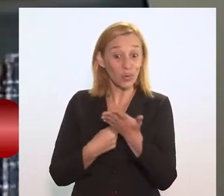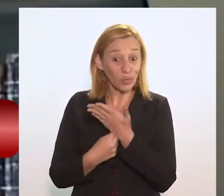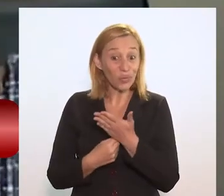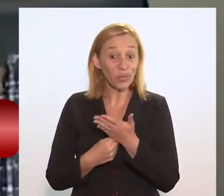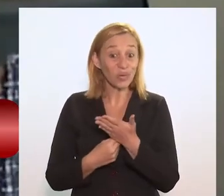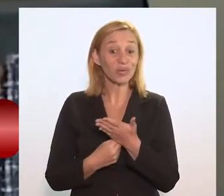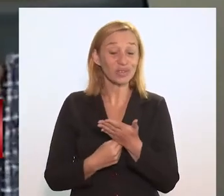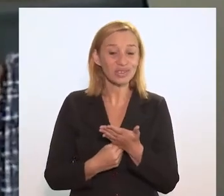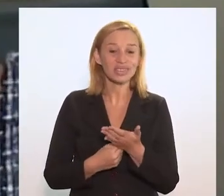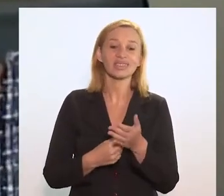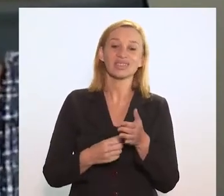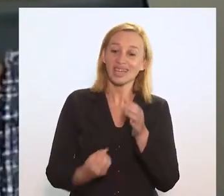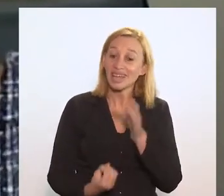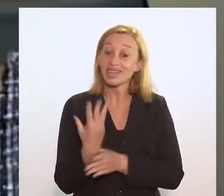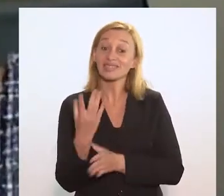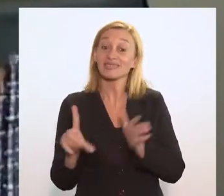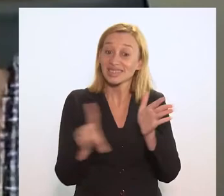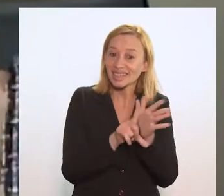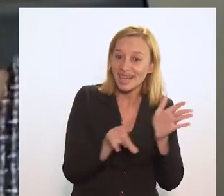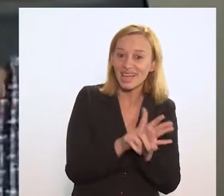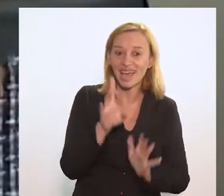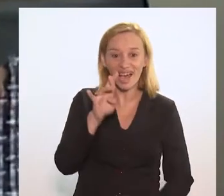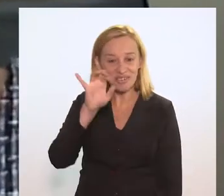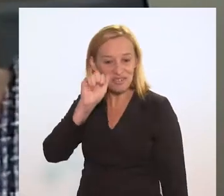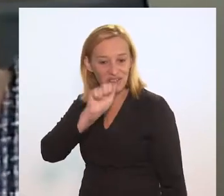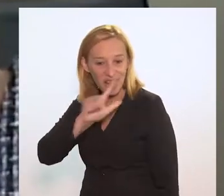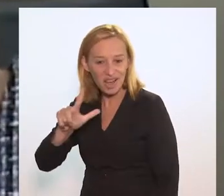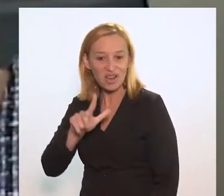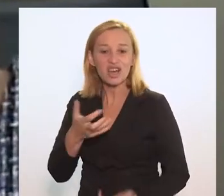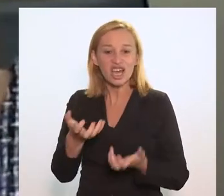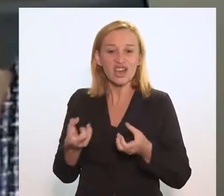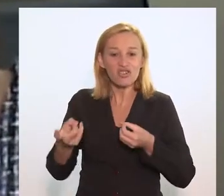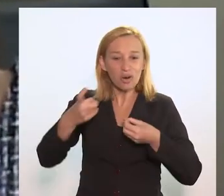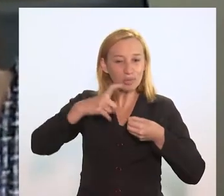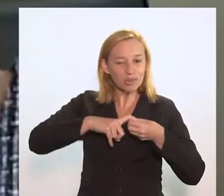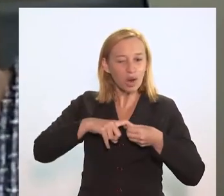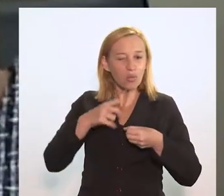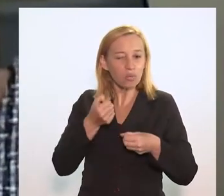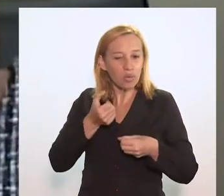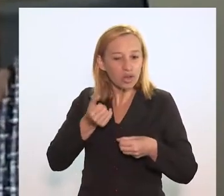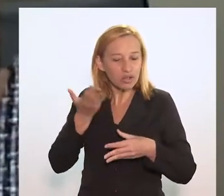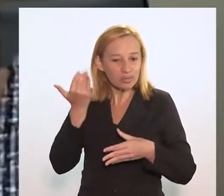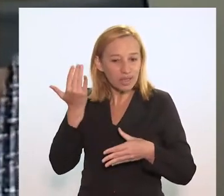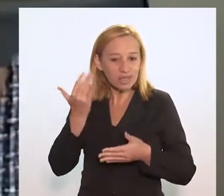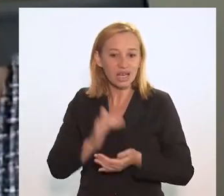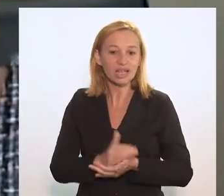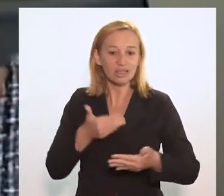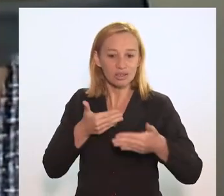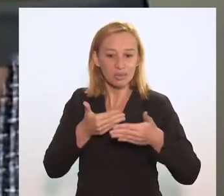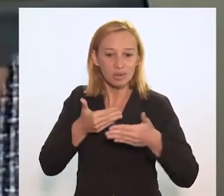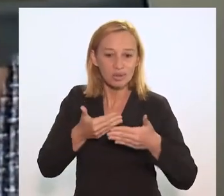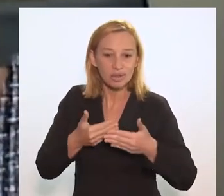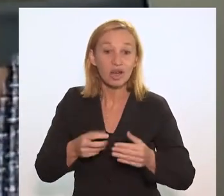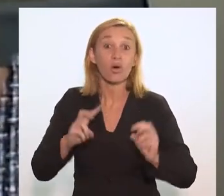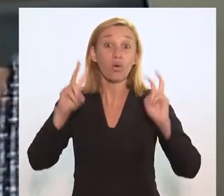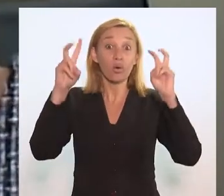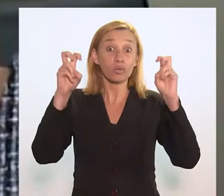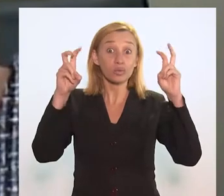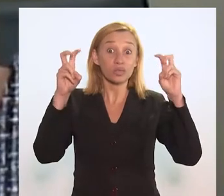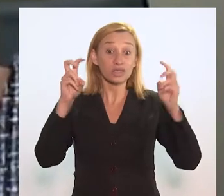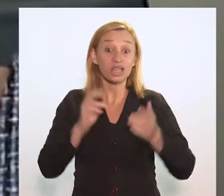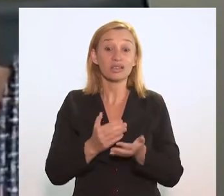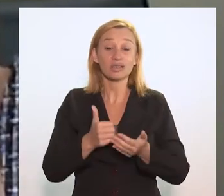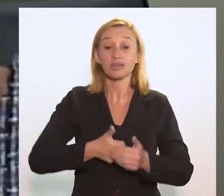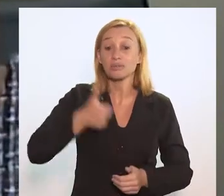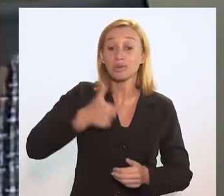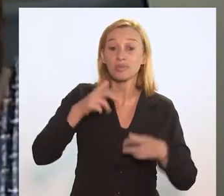estruturação dessa lei, Rafael. Eu quero voltar um pouquinho no tempo para dizer que a nossa aproximação com o tema, ela surgiu a